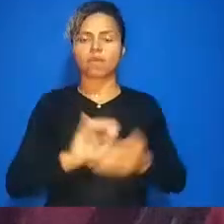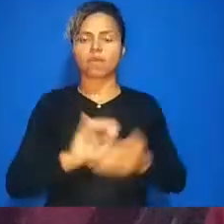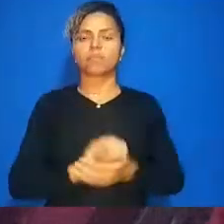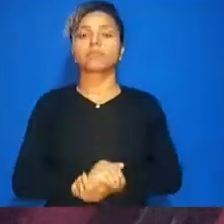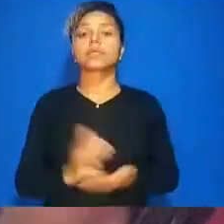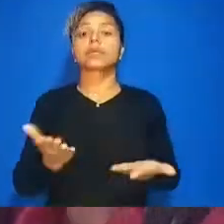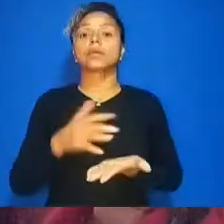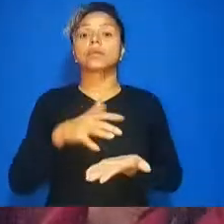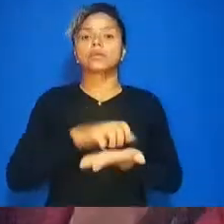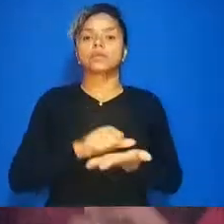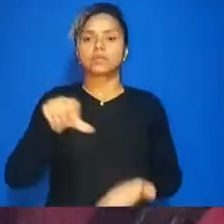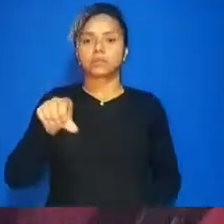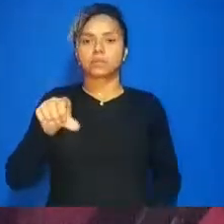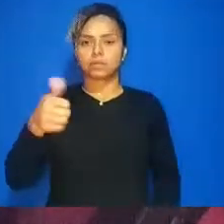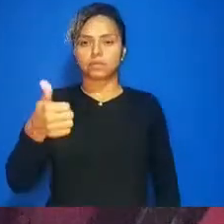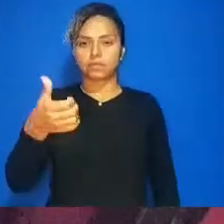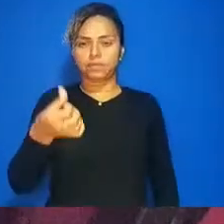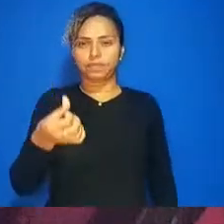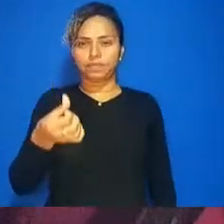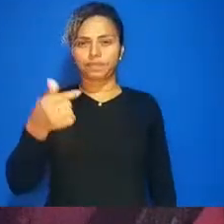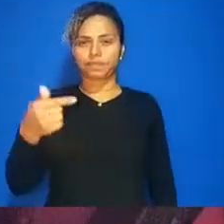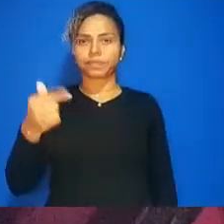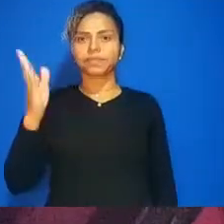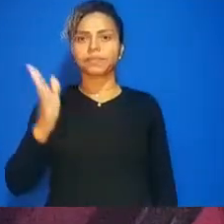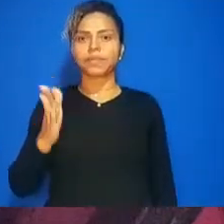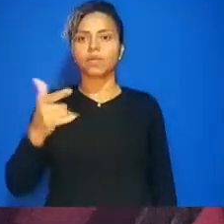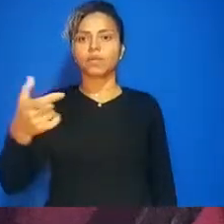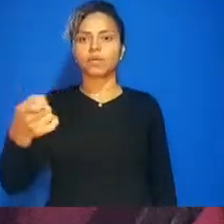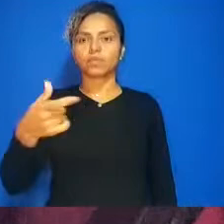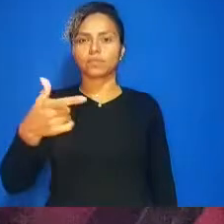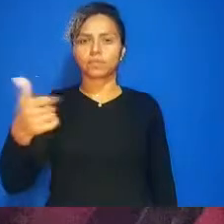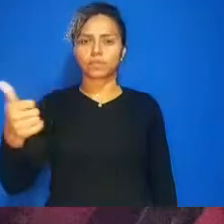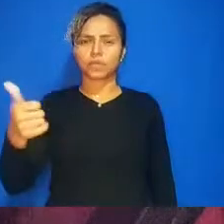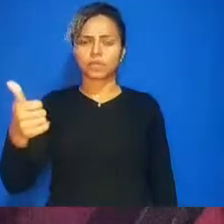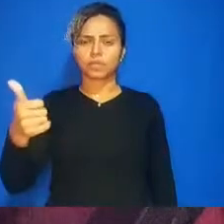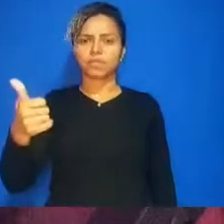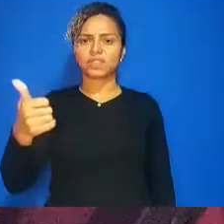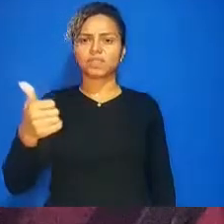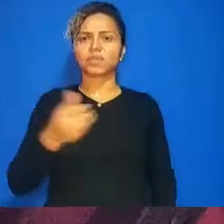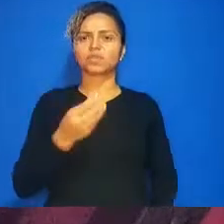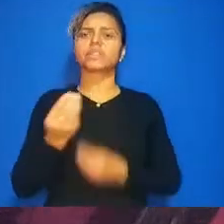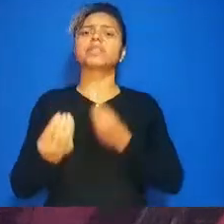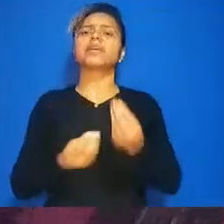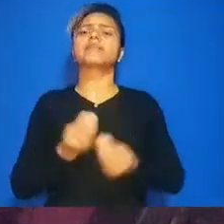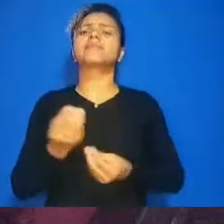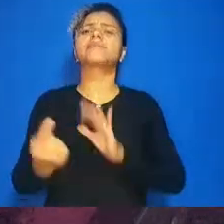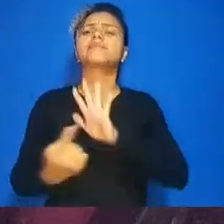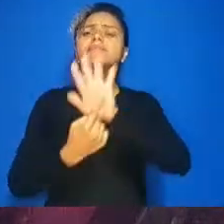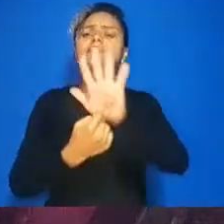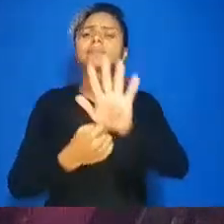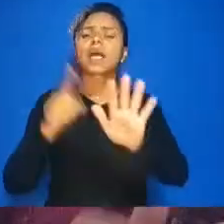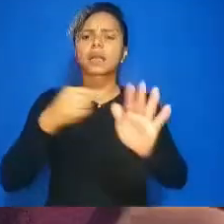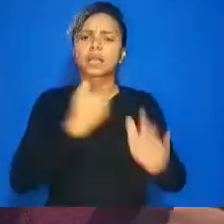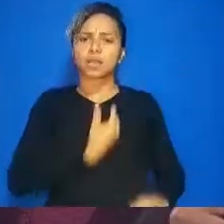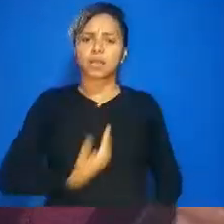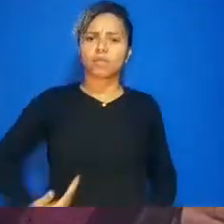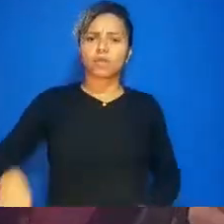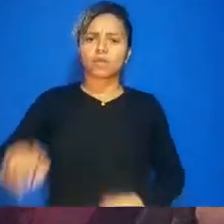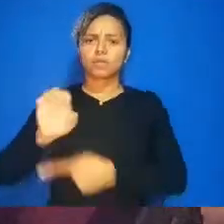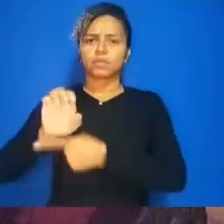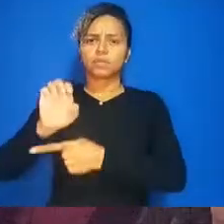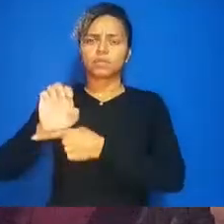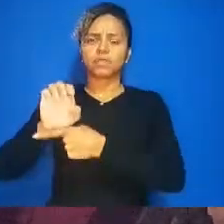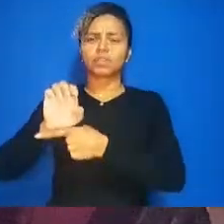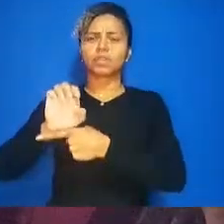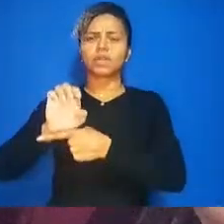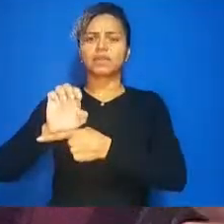barra 2021 solicita que se represente junto ao governo do Estado de Minas Gerais da Polícia Militar do